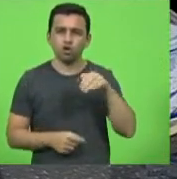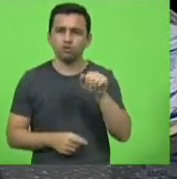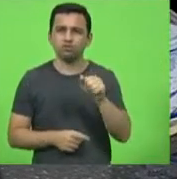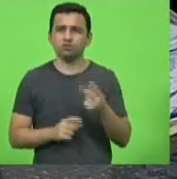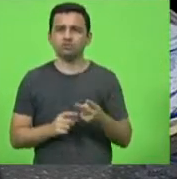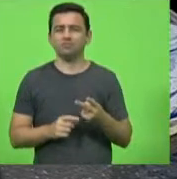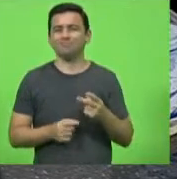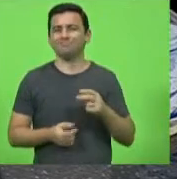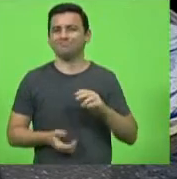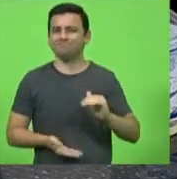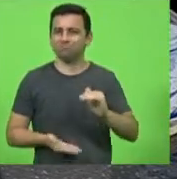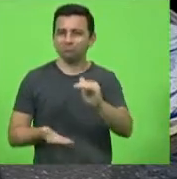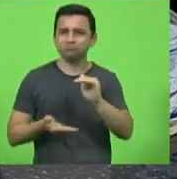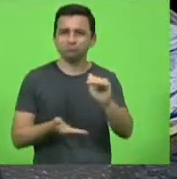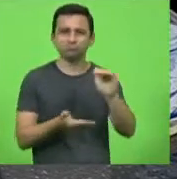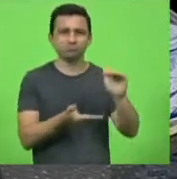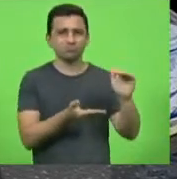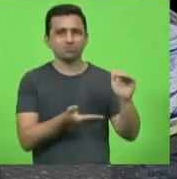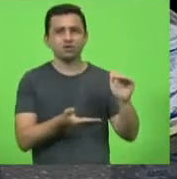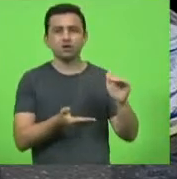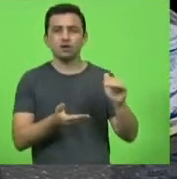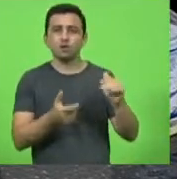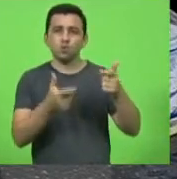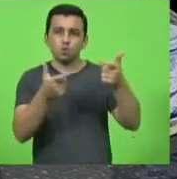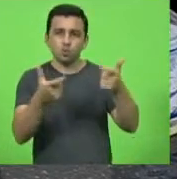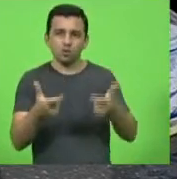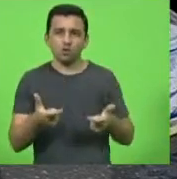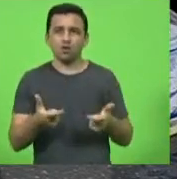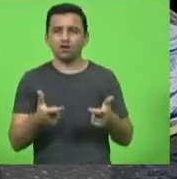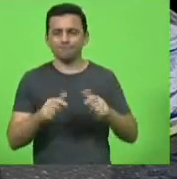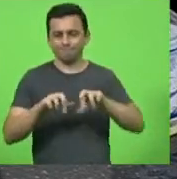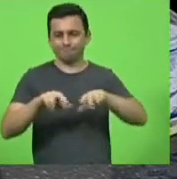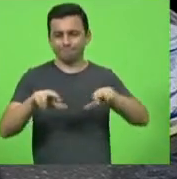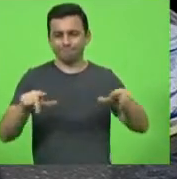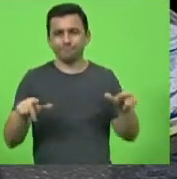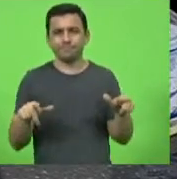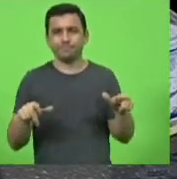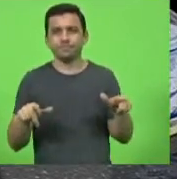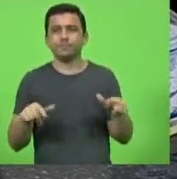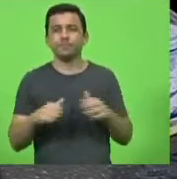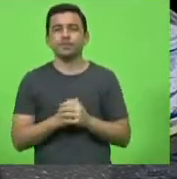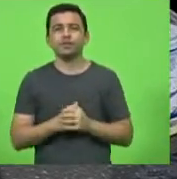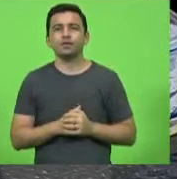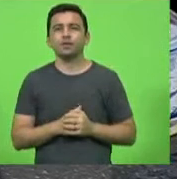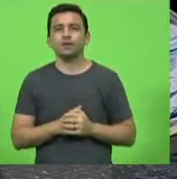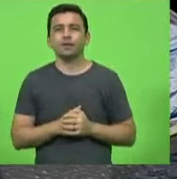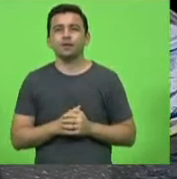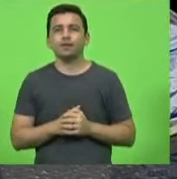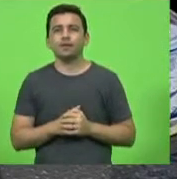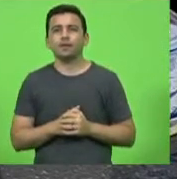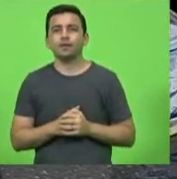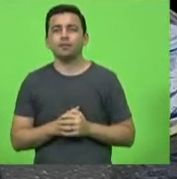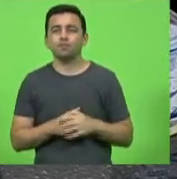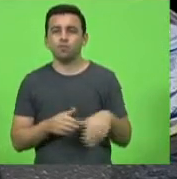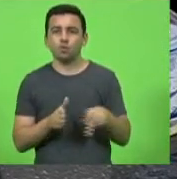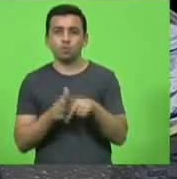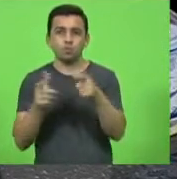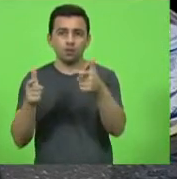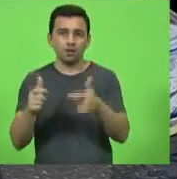o frigorífico da Perdigão